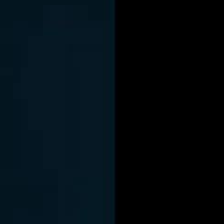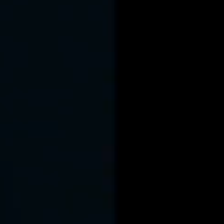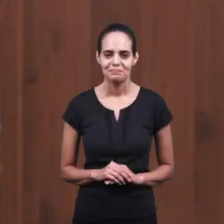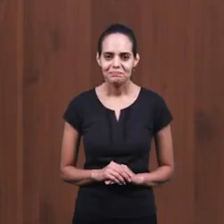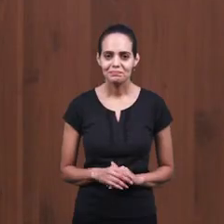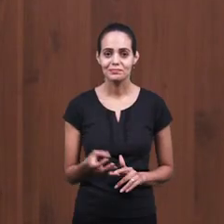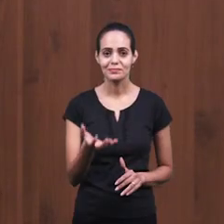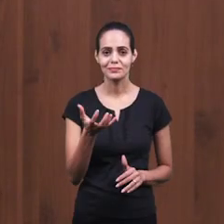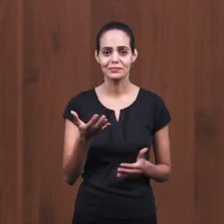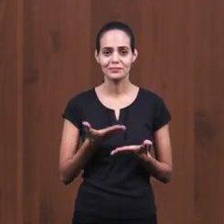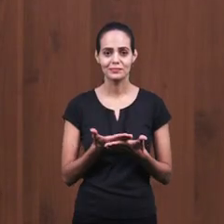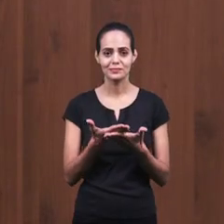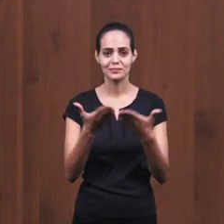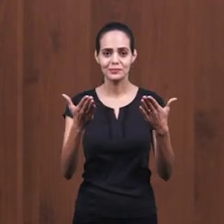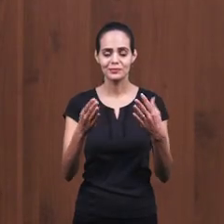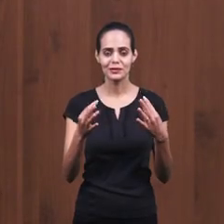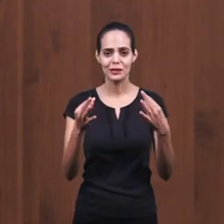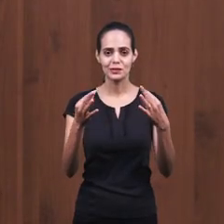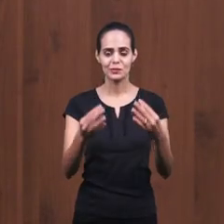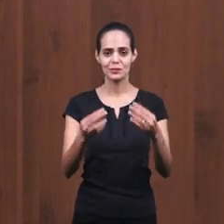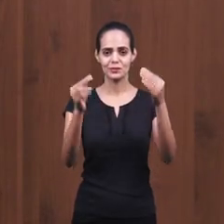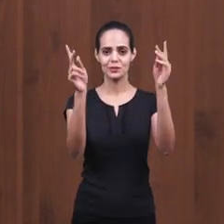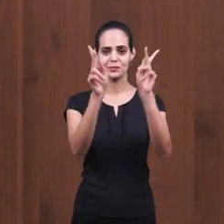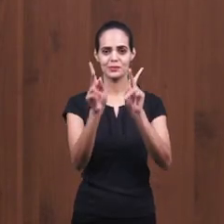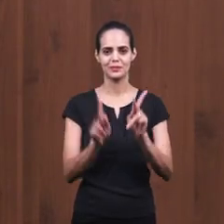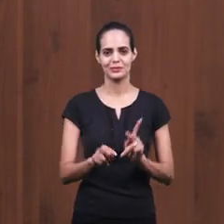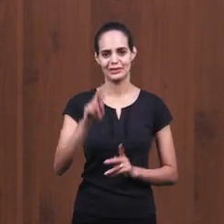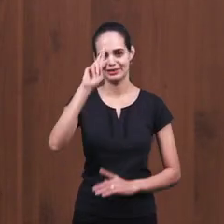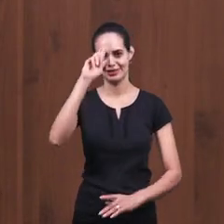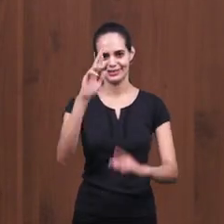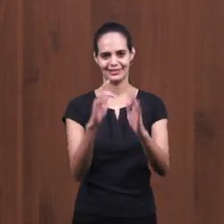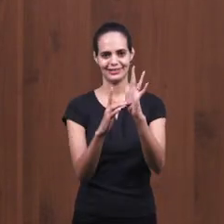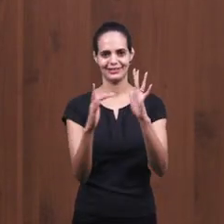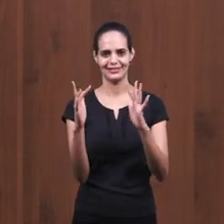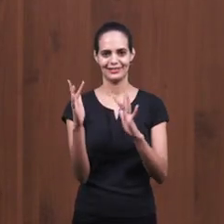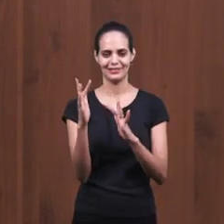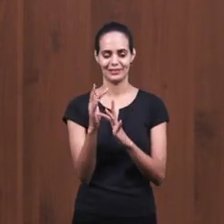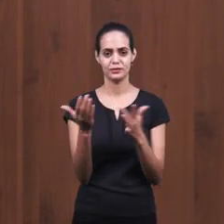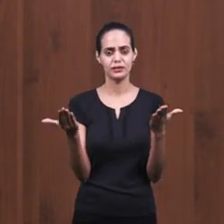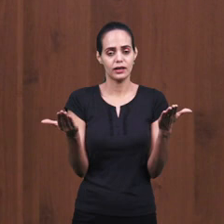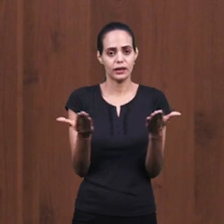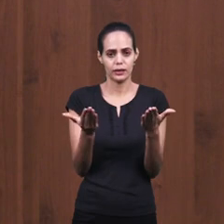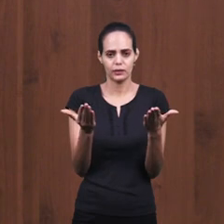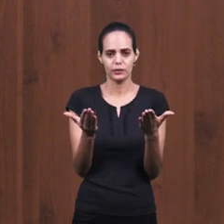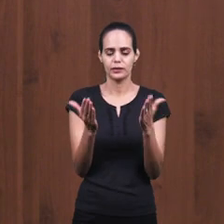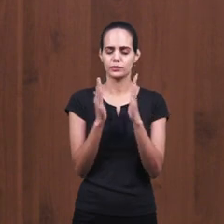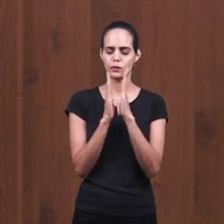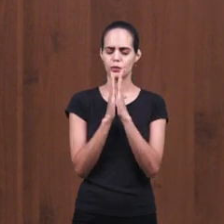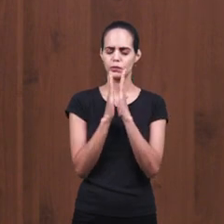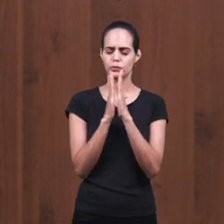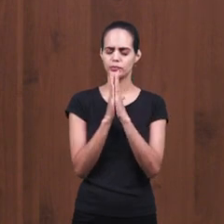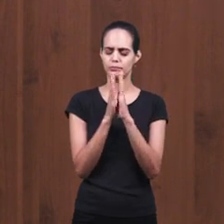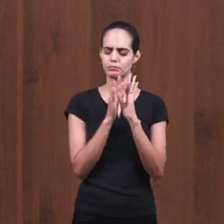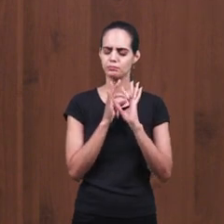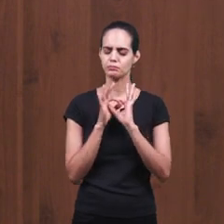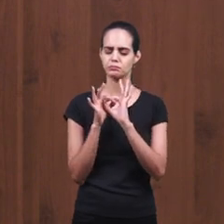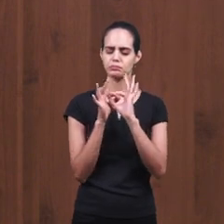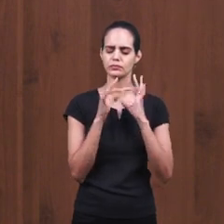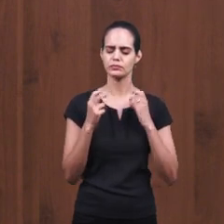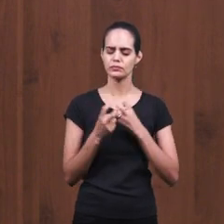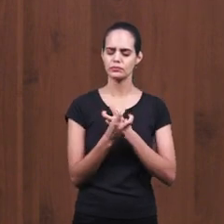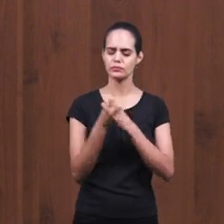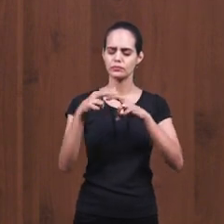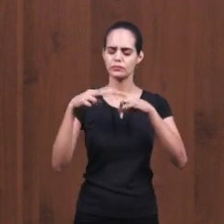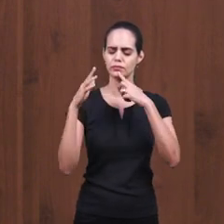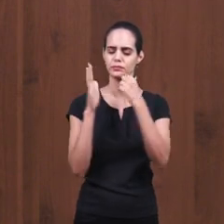Queremos saudar a todos com a paz do Senhor Jesus Nós vamos fechar os nossos olhos e vamos